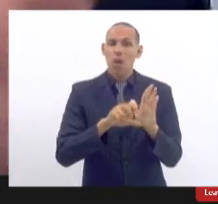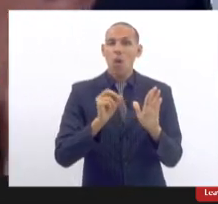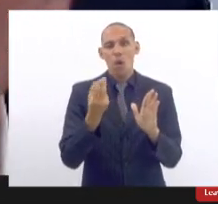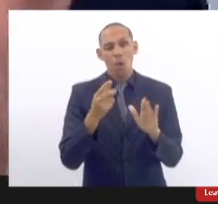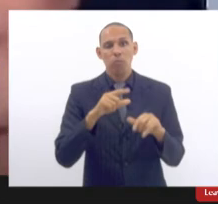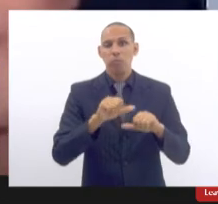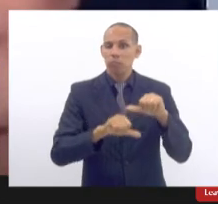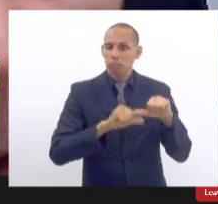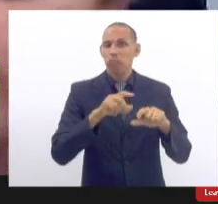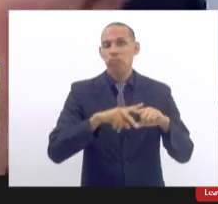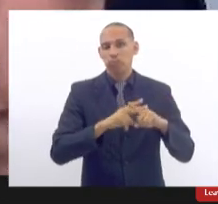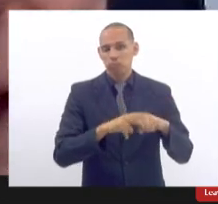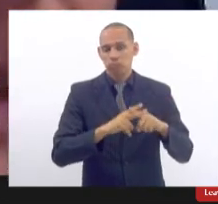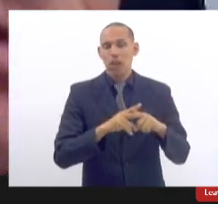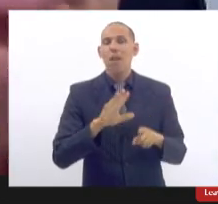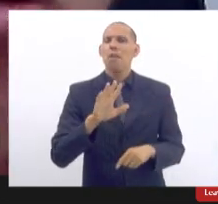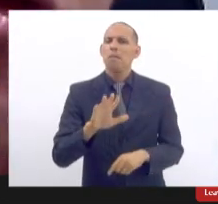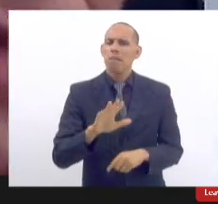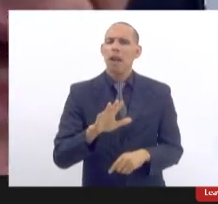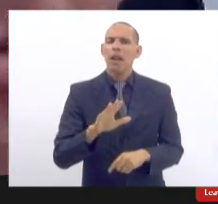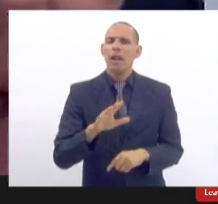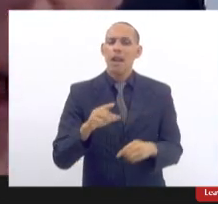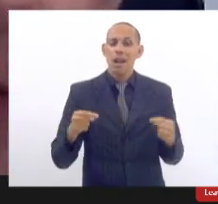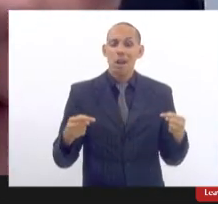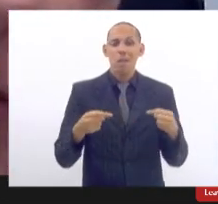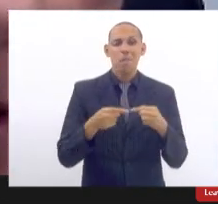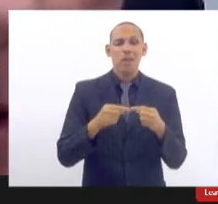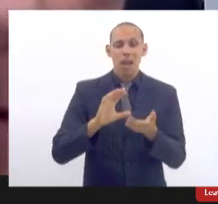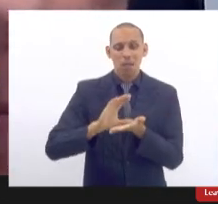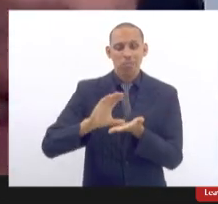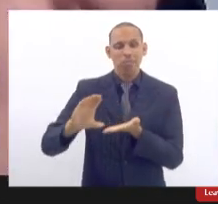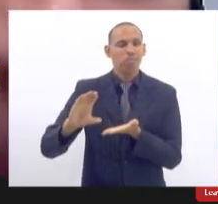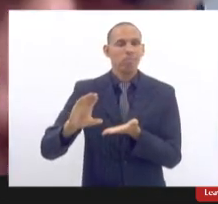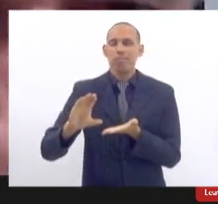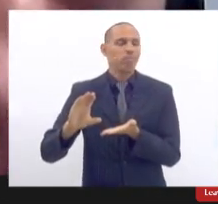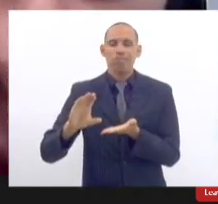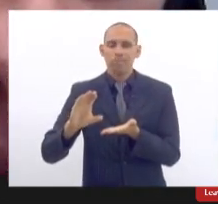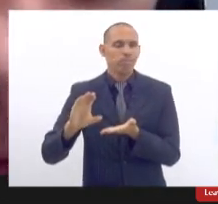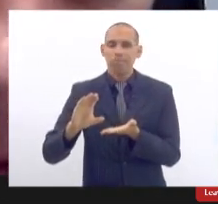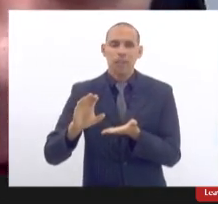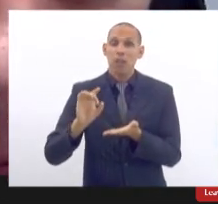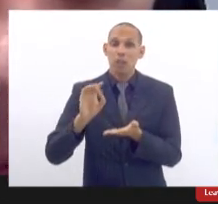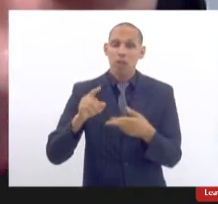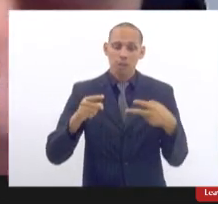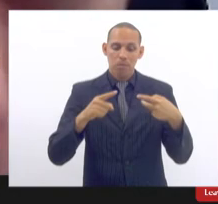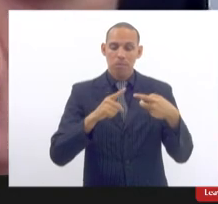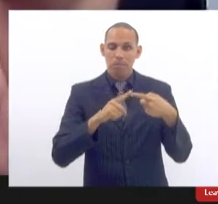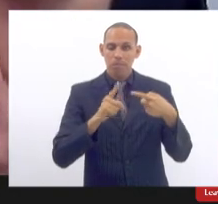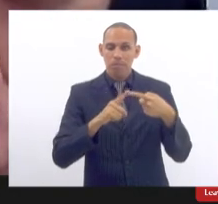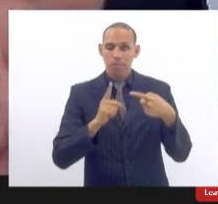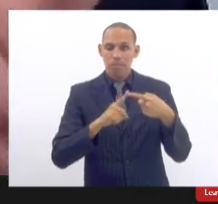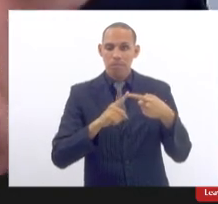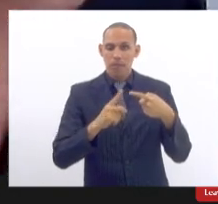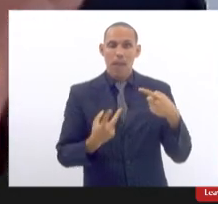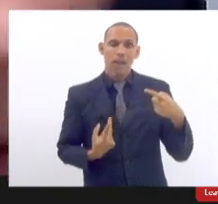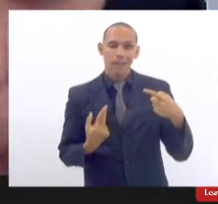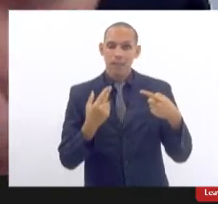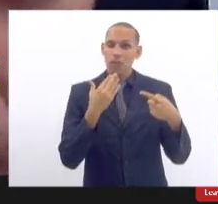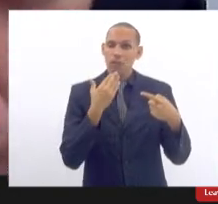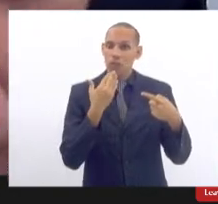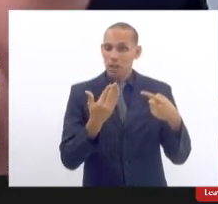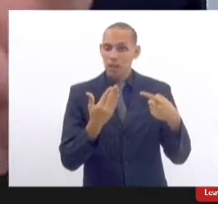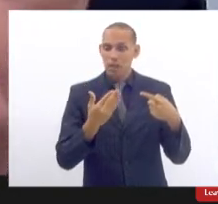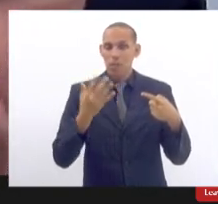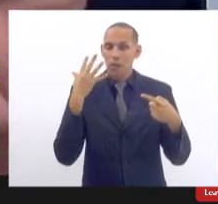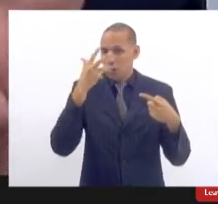sendo muito sincero a lei não pega esse ponto da reparação pega a classificação da cirurgia não